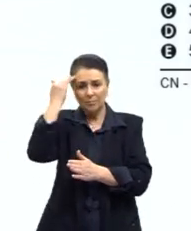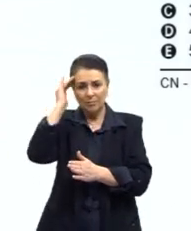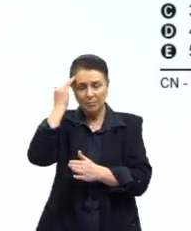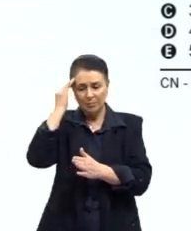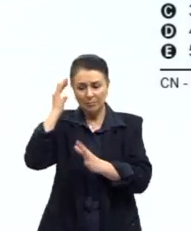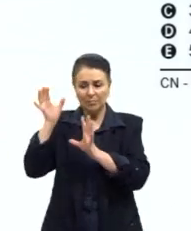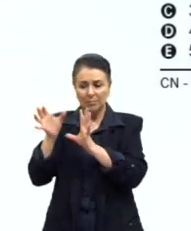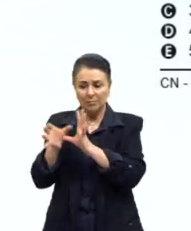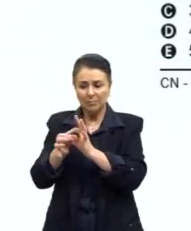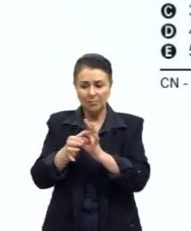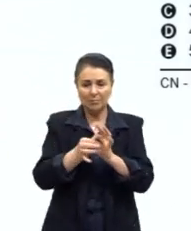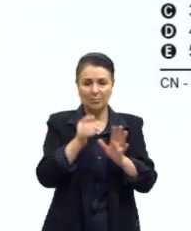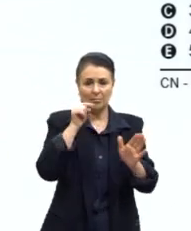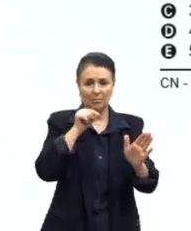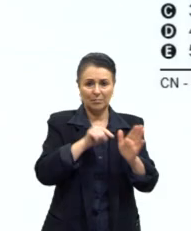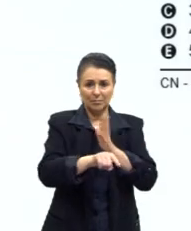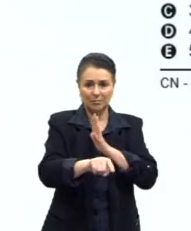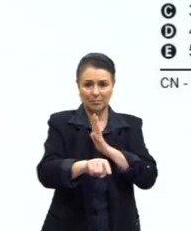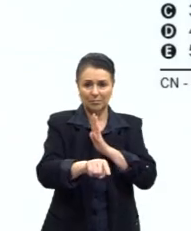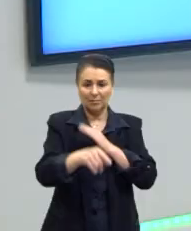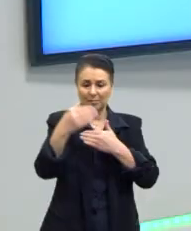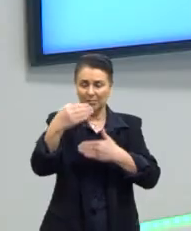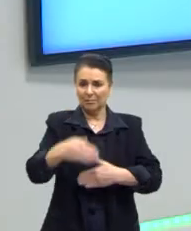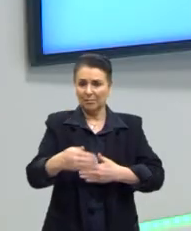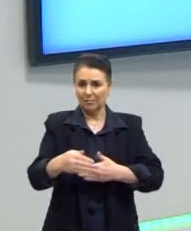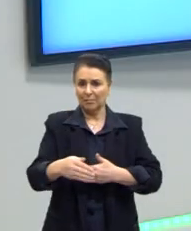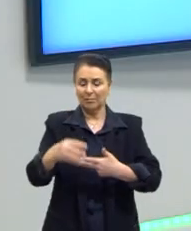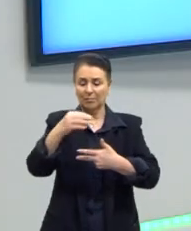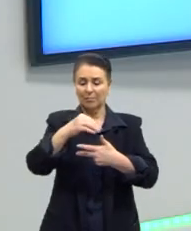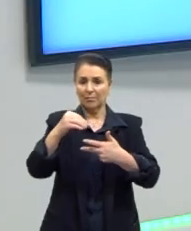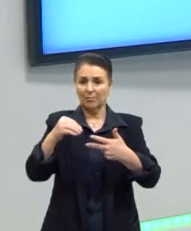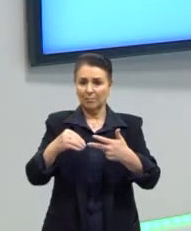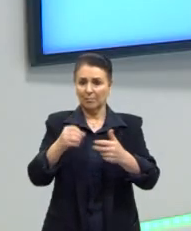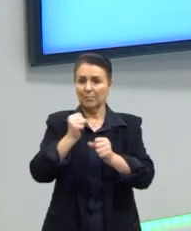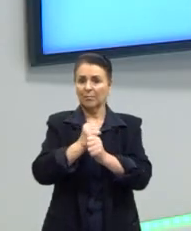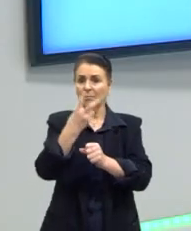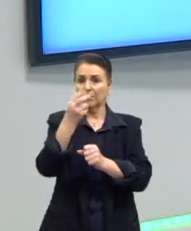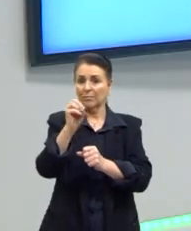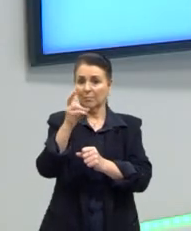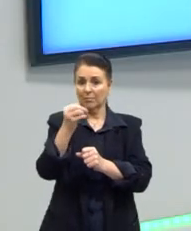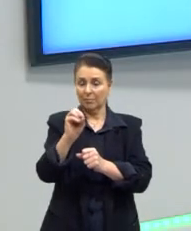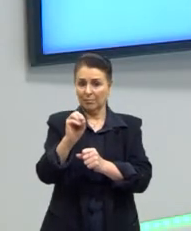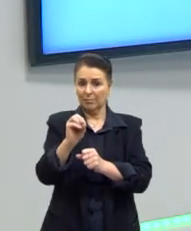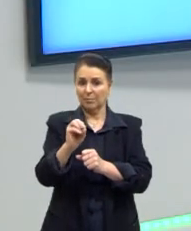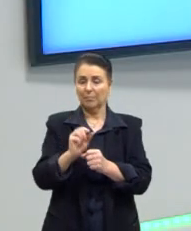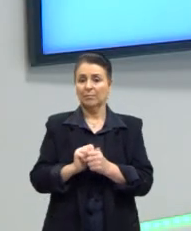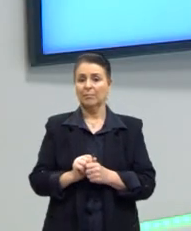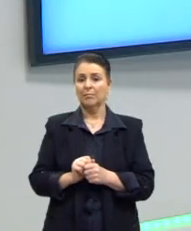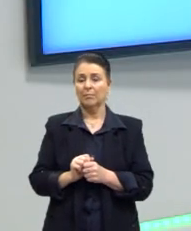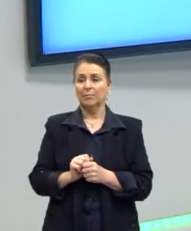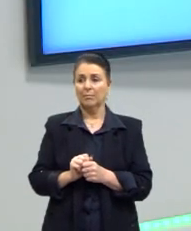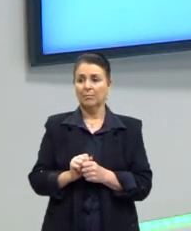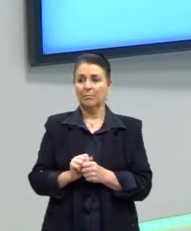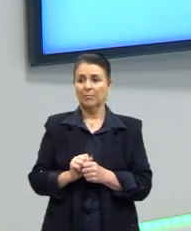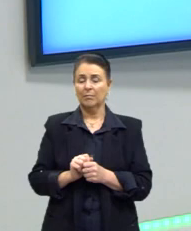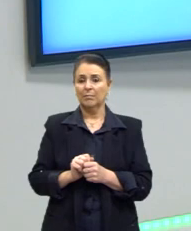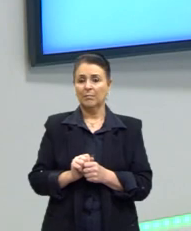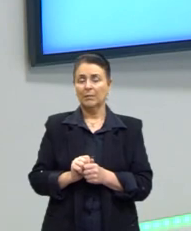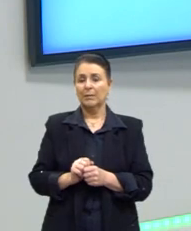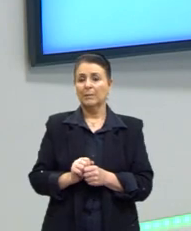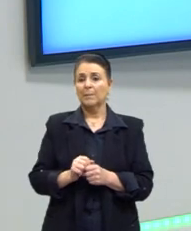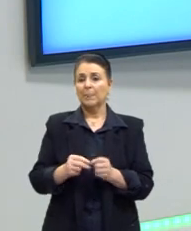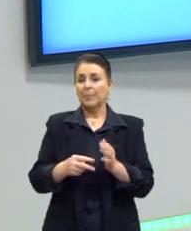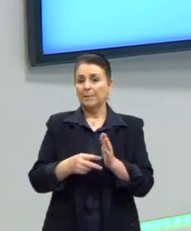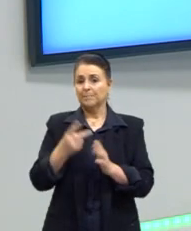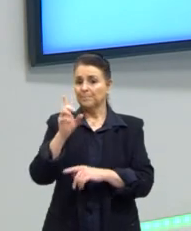o contexto da questão. Então, no neném de 2020, a reaplicação do segundo